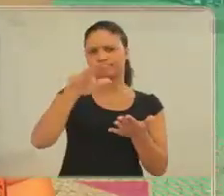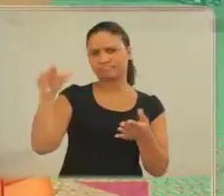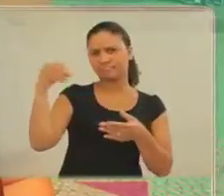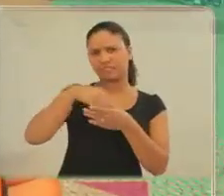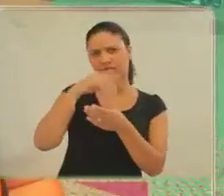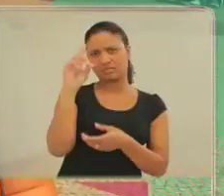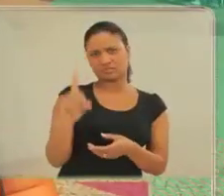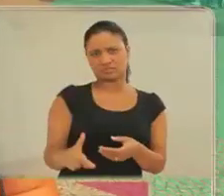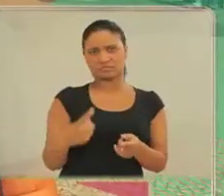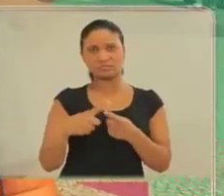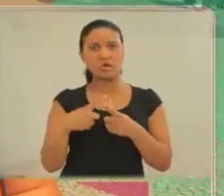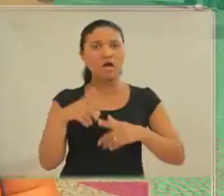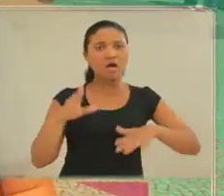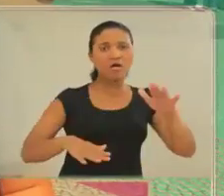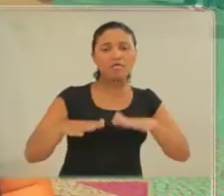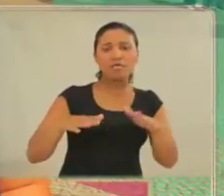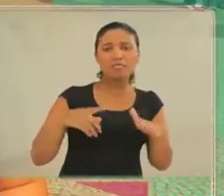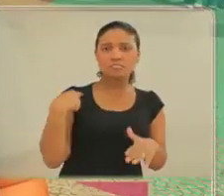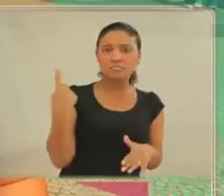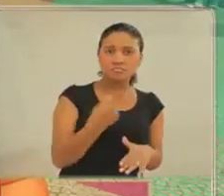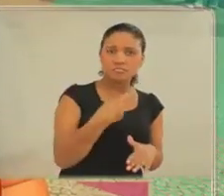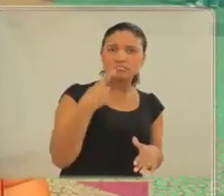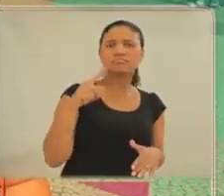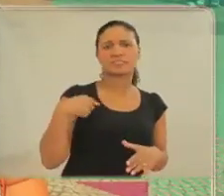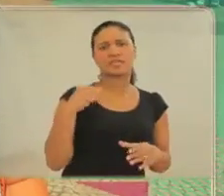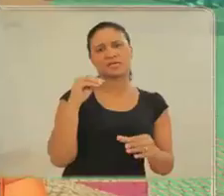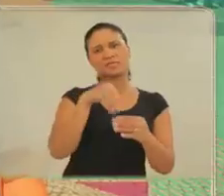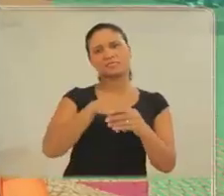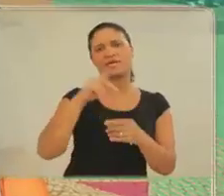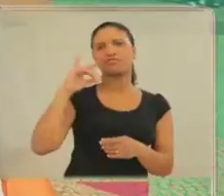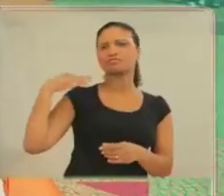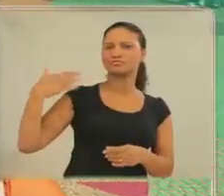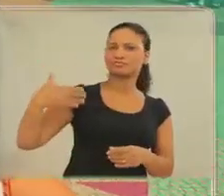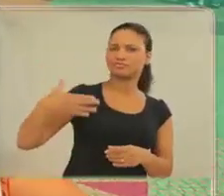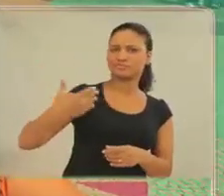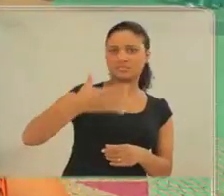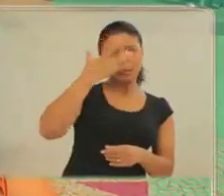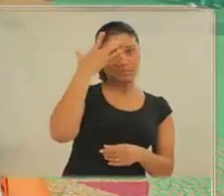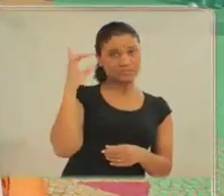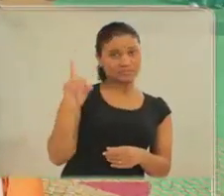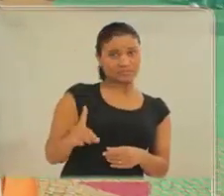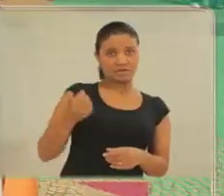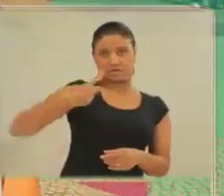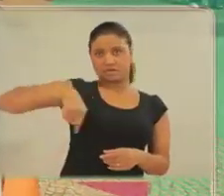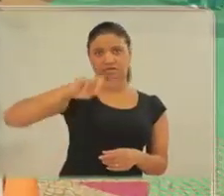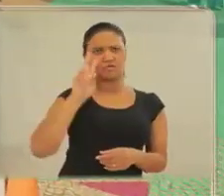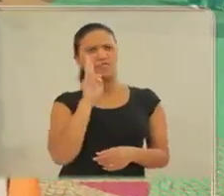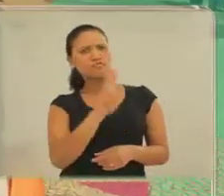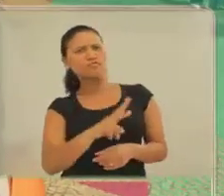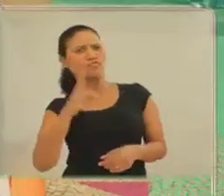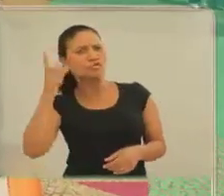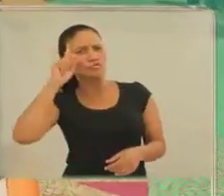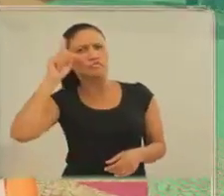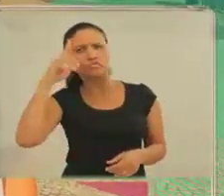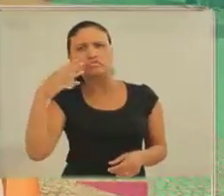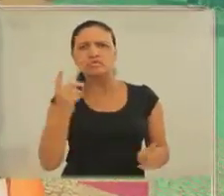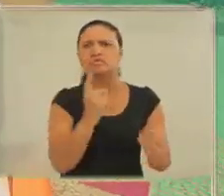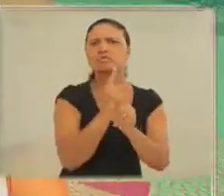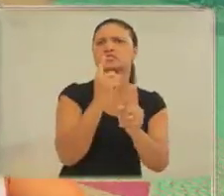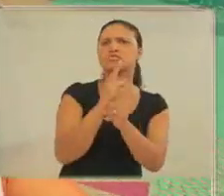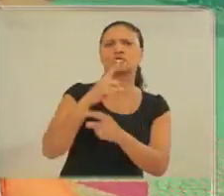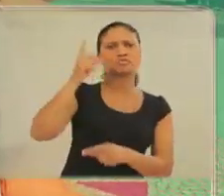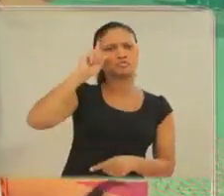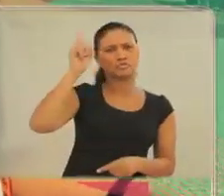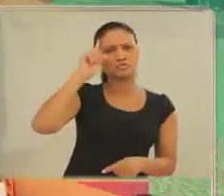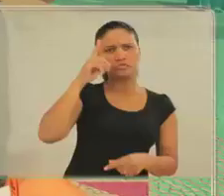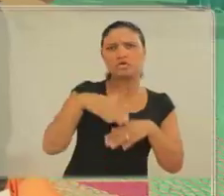Existem sim muitas pessoas com deficiência, porque às vezes, para nós que fazemos parte do cotidiano das pessoas com deficiência,